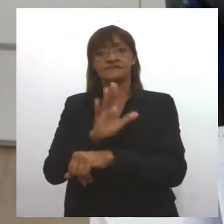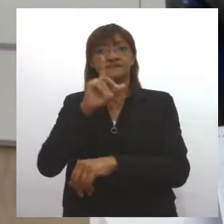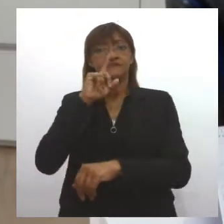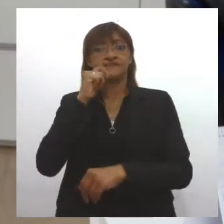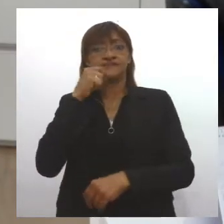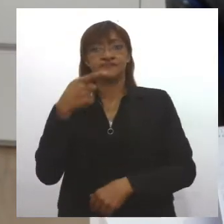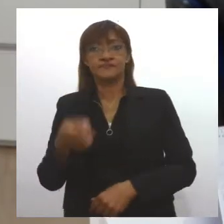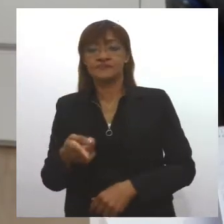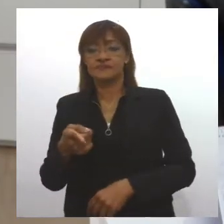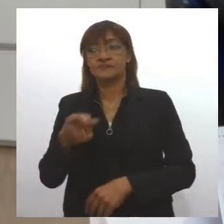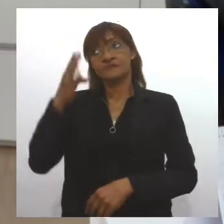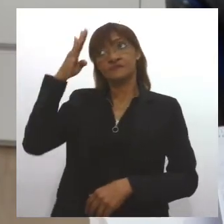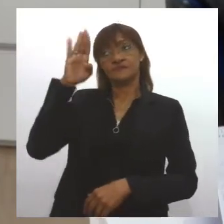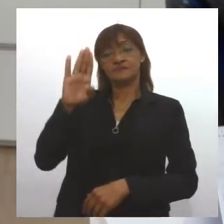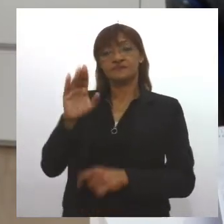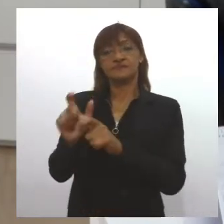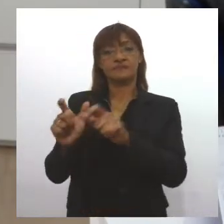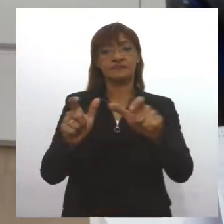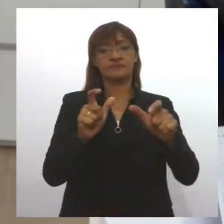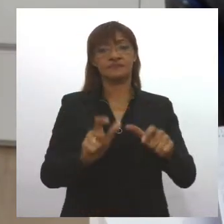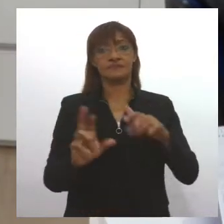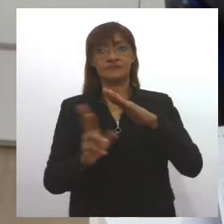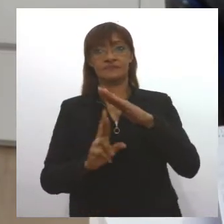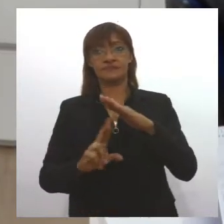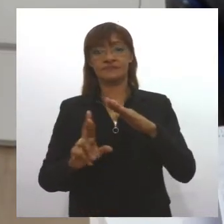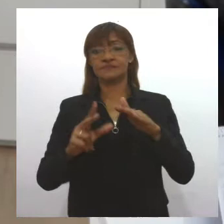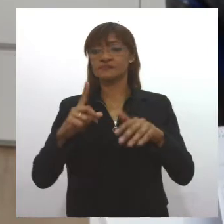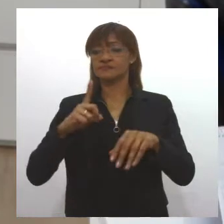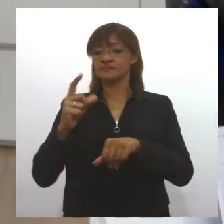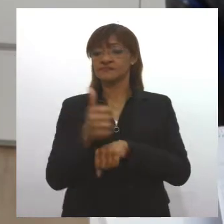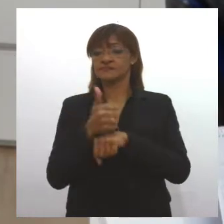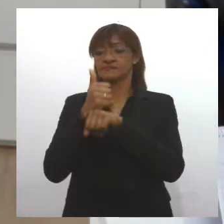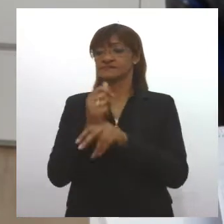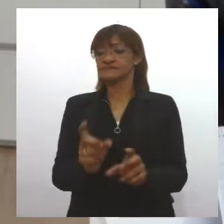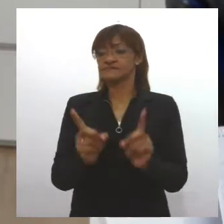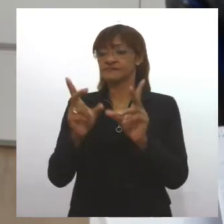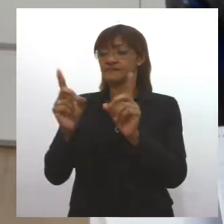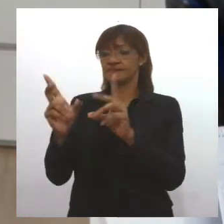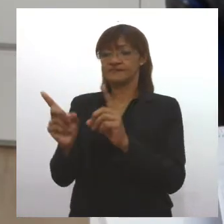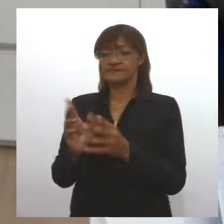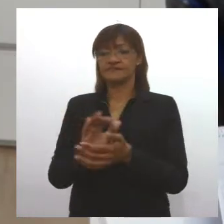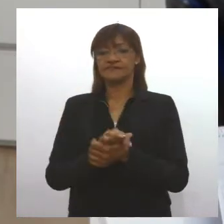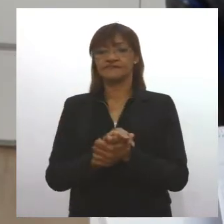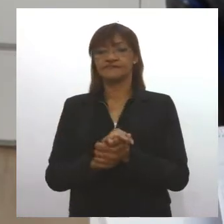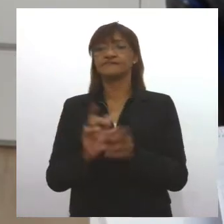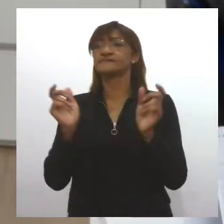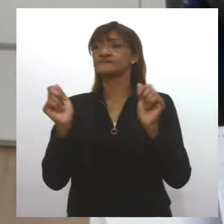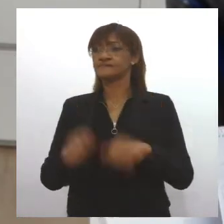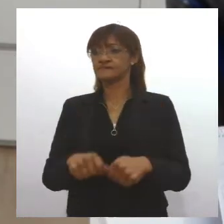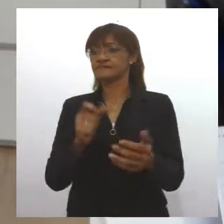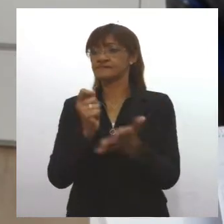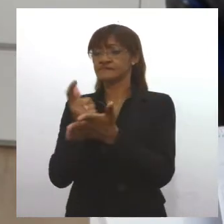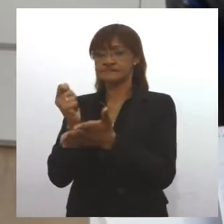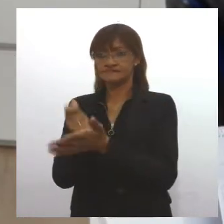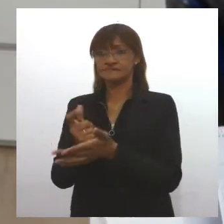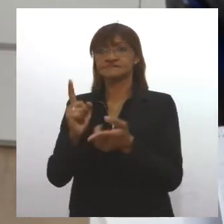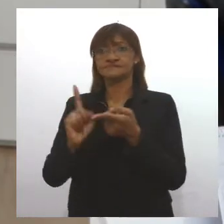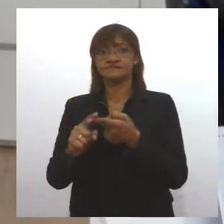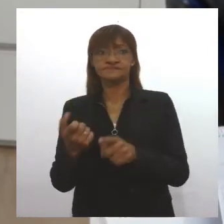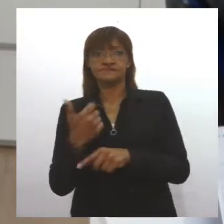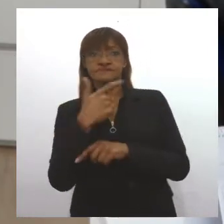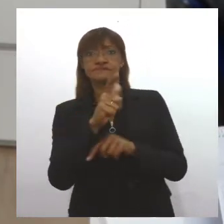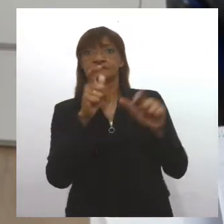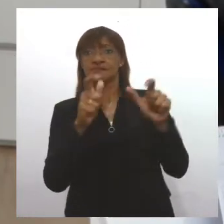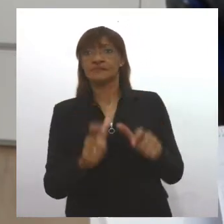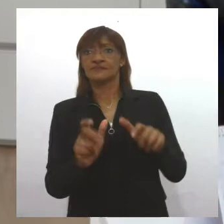nos principais terminais aqui nós temos a gente vendendo passagem. Ele também pode comprar passagem nos terminais de autoatendimento que nós temos.